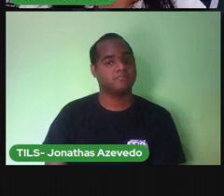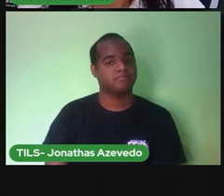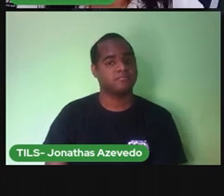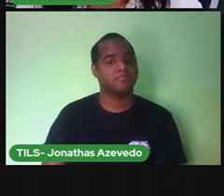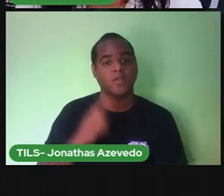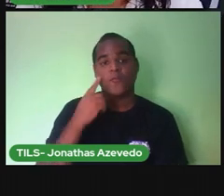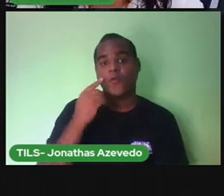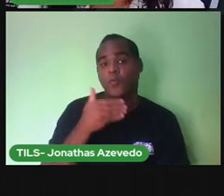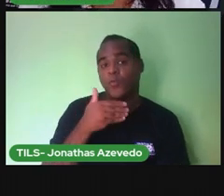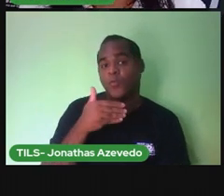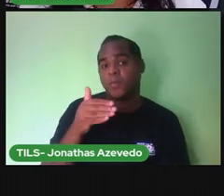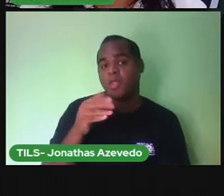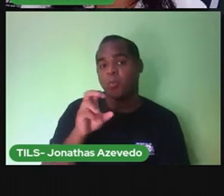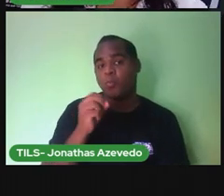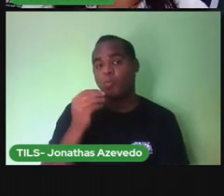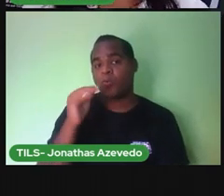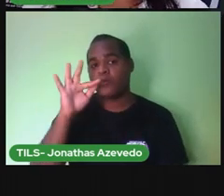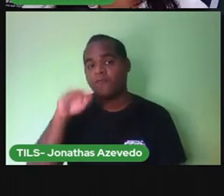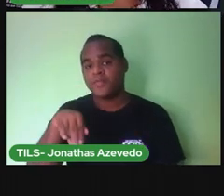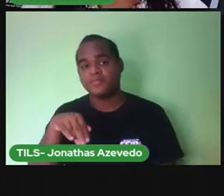Ou foi a final?